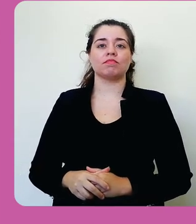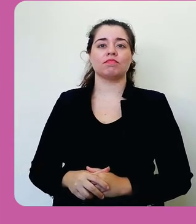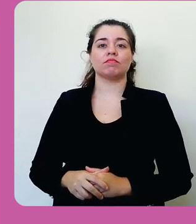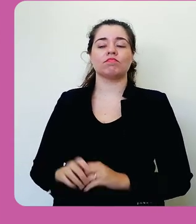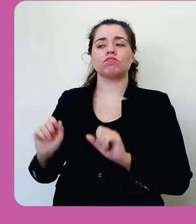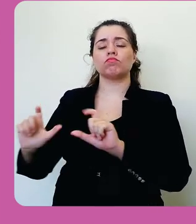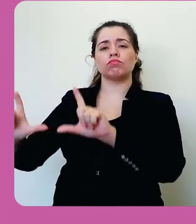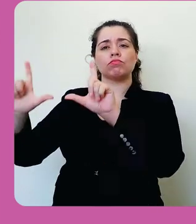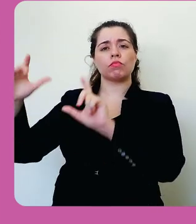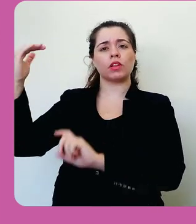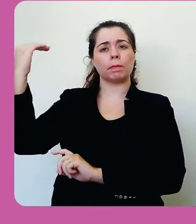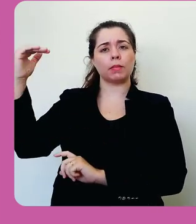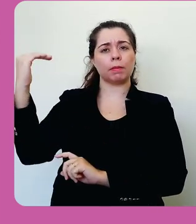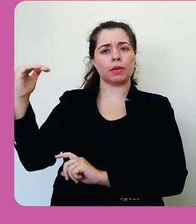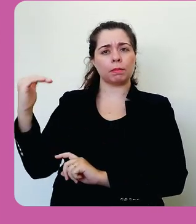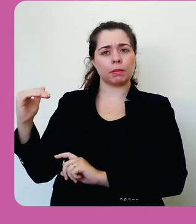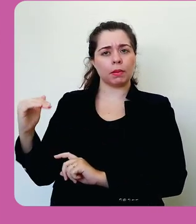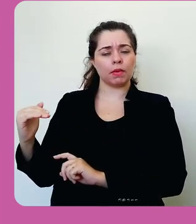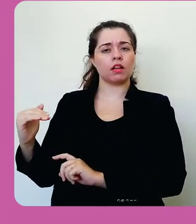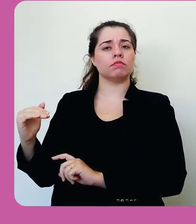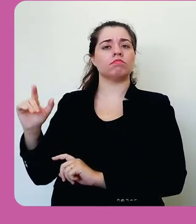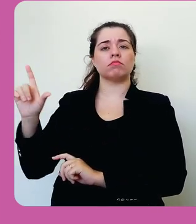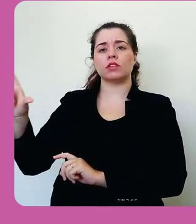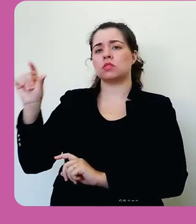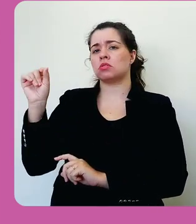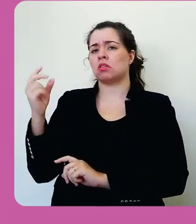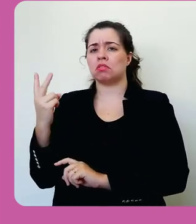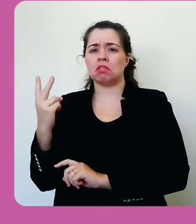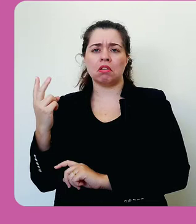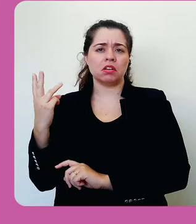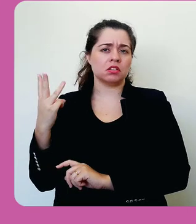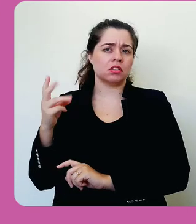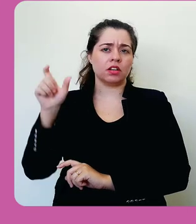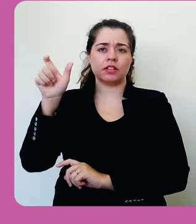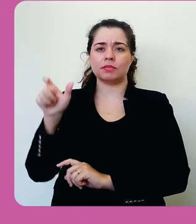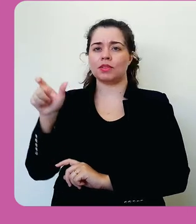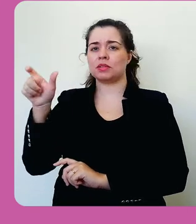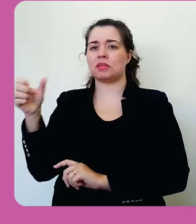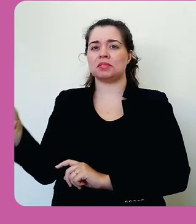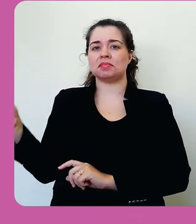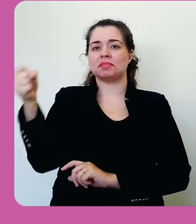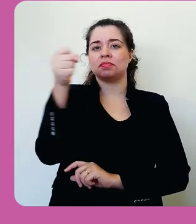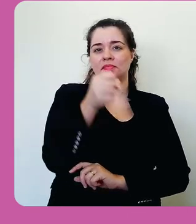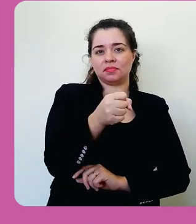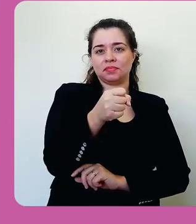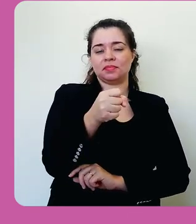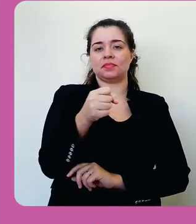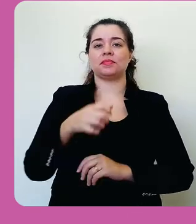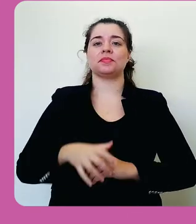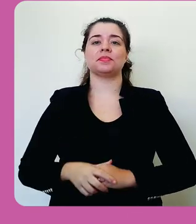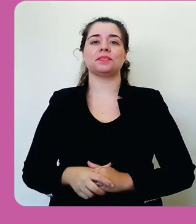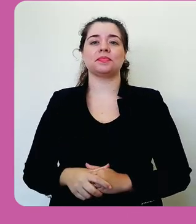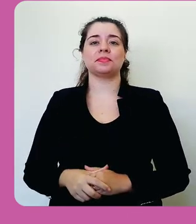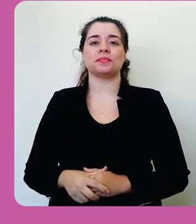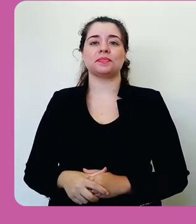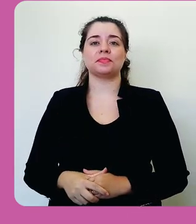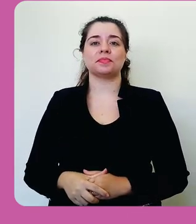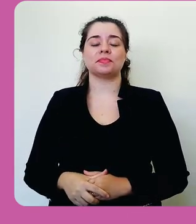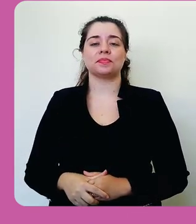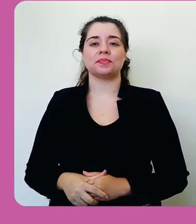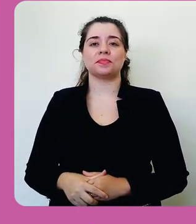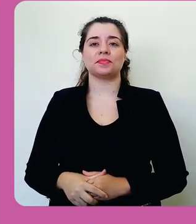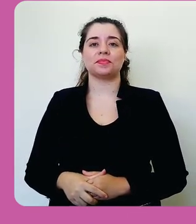Você deve escolher então um, dois ou três usuários para adicionar a esse grupo.